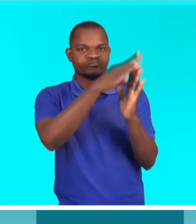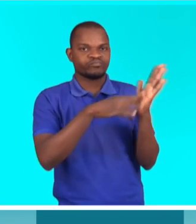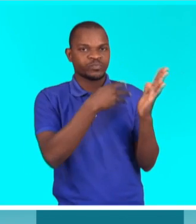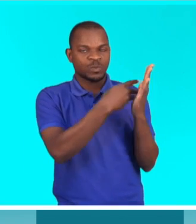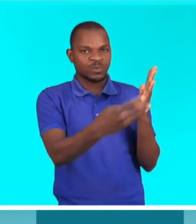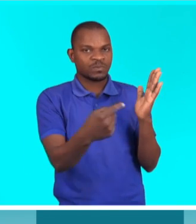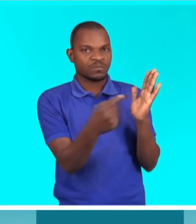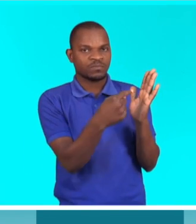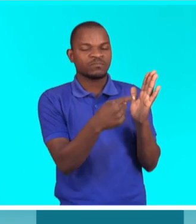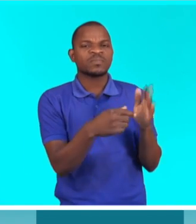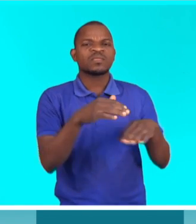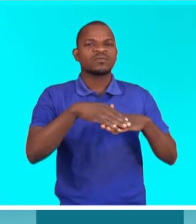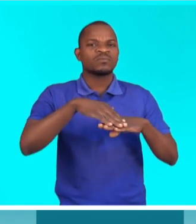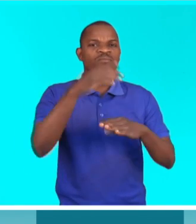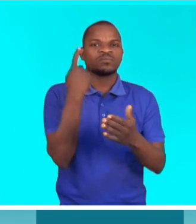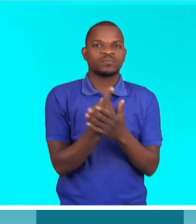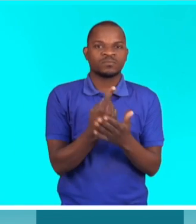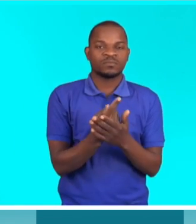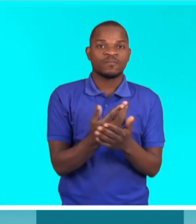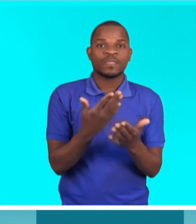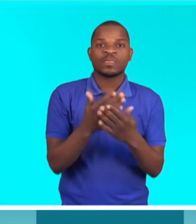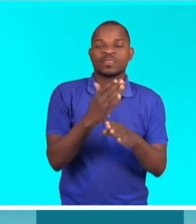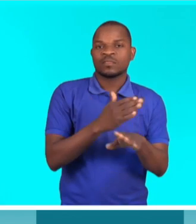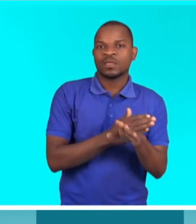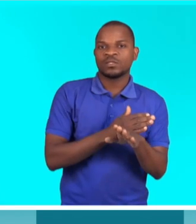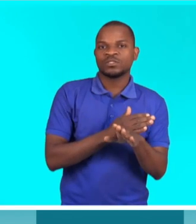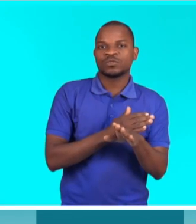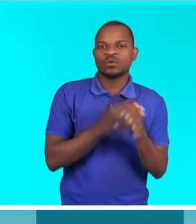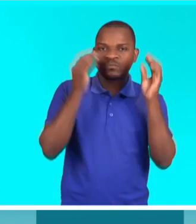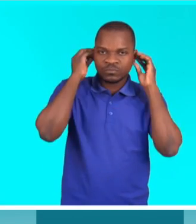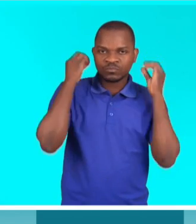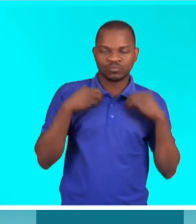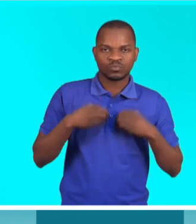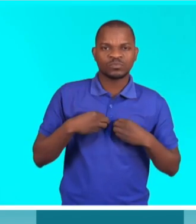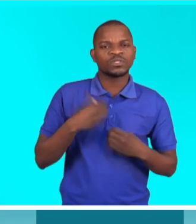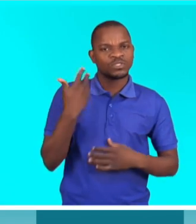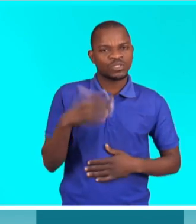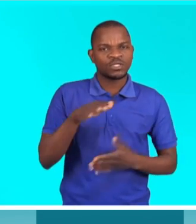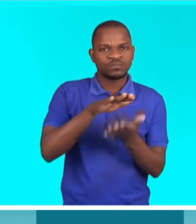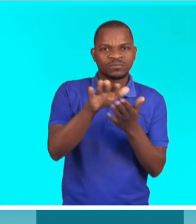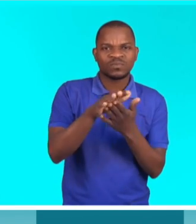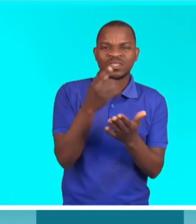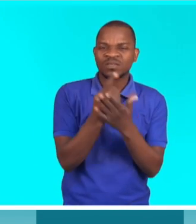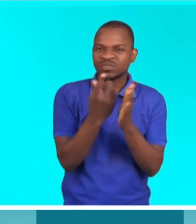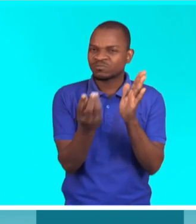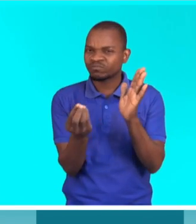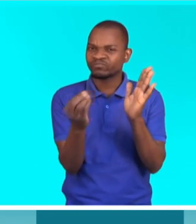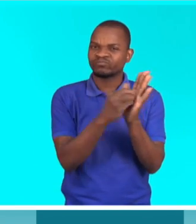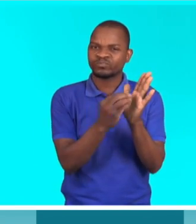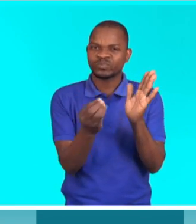Isto é muito importante. A doutora Avonis esteve a falar durante a aula que deve ser muito bem preenchido.